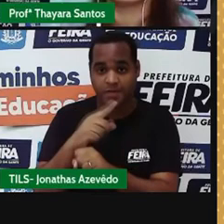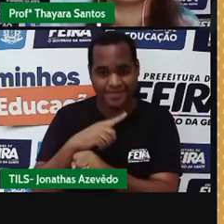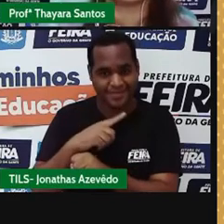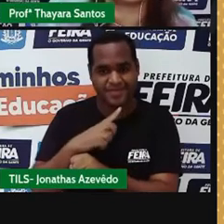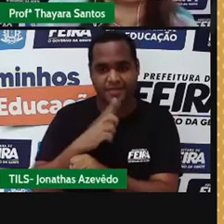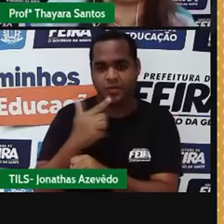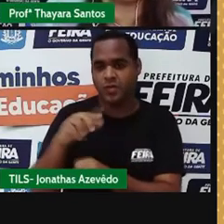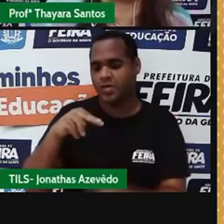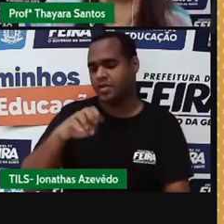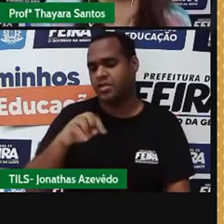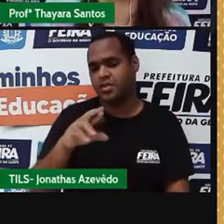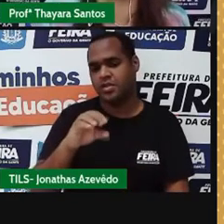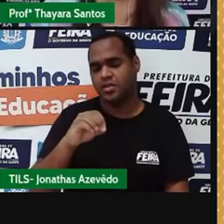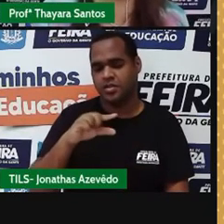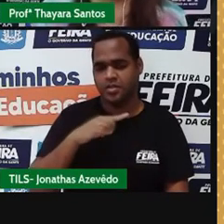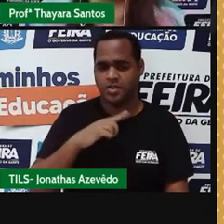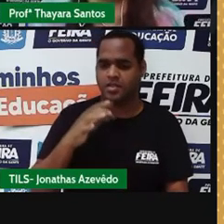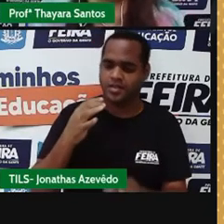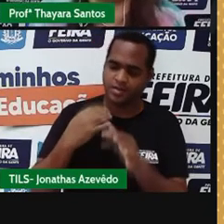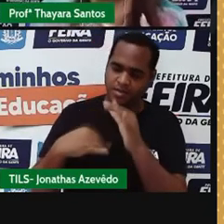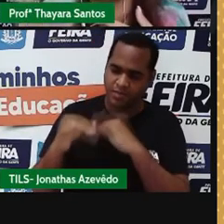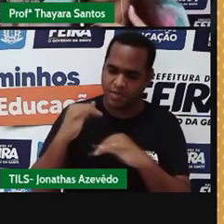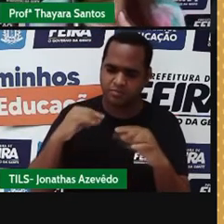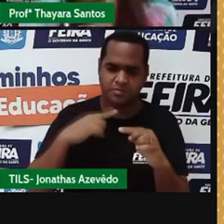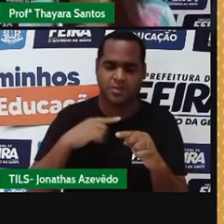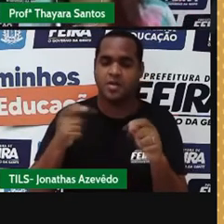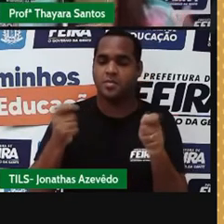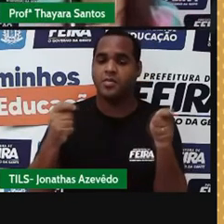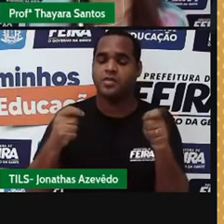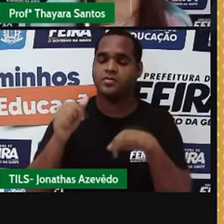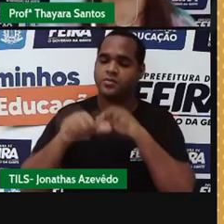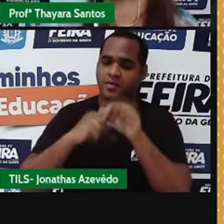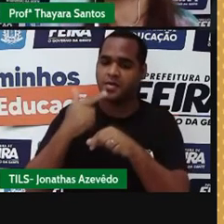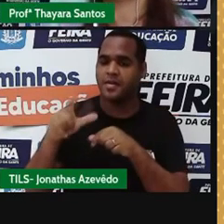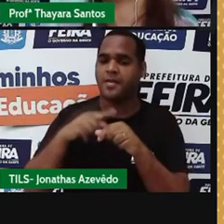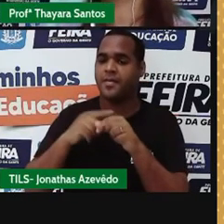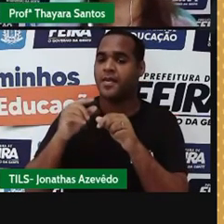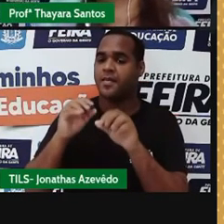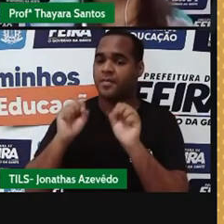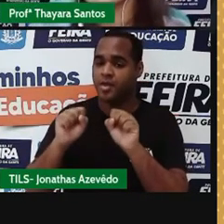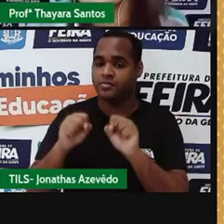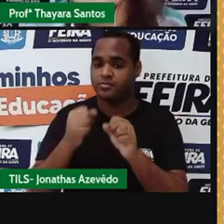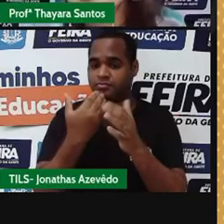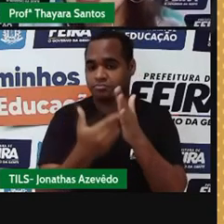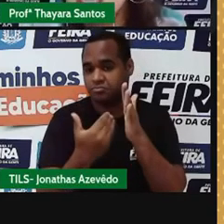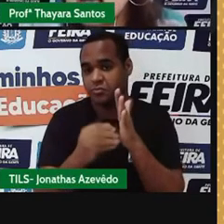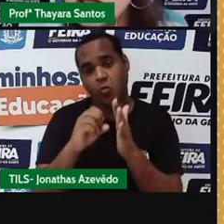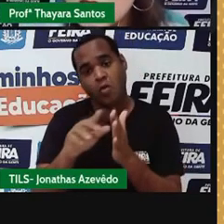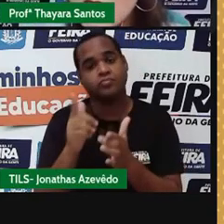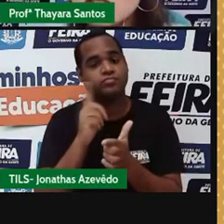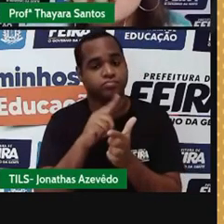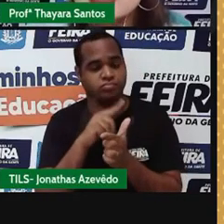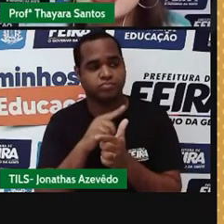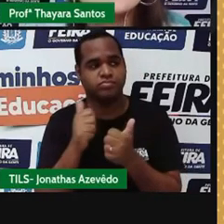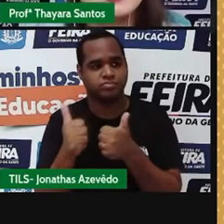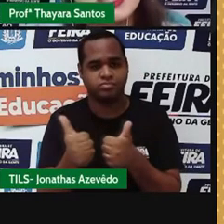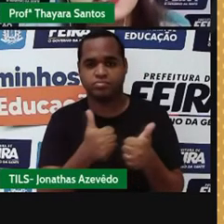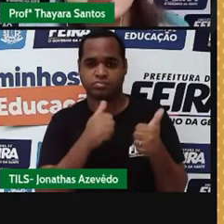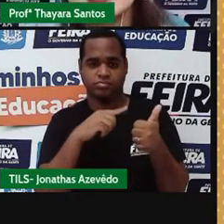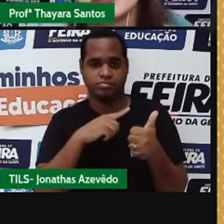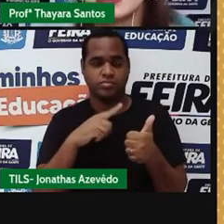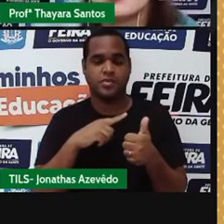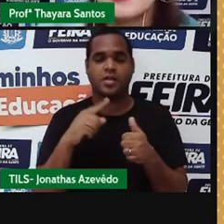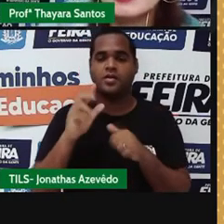ter no núcleo daqueles elementos químicos foi alterada. Eles podem ter perdido, eles podem ter ganhado nêutrons. Aí, a gente tem as